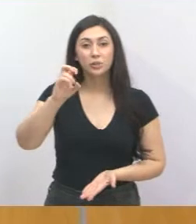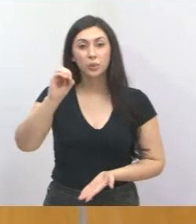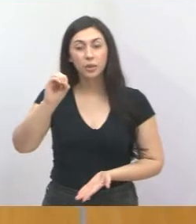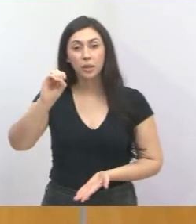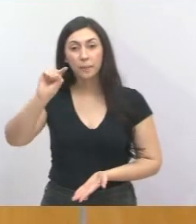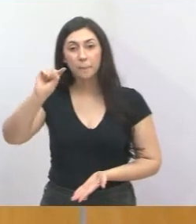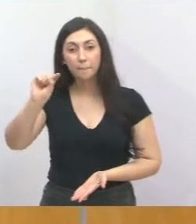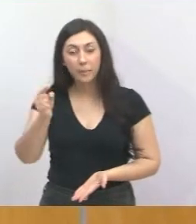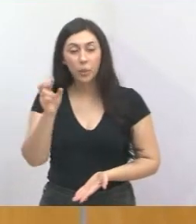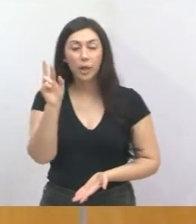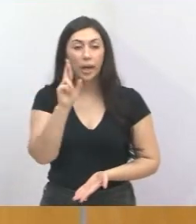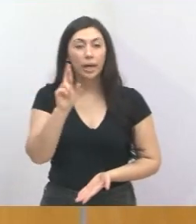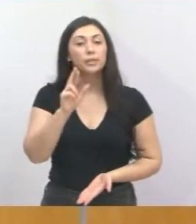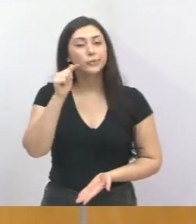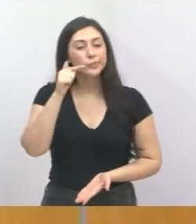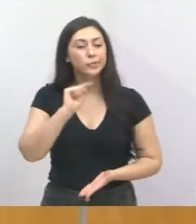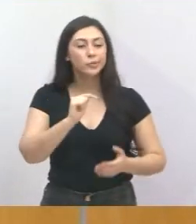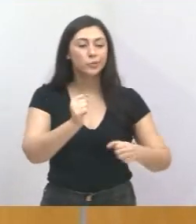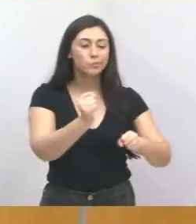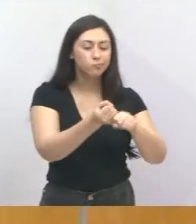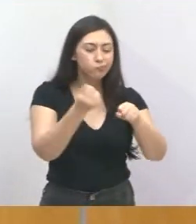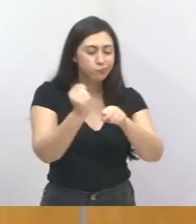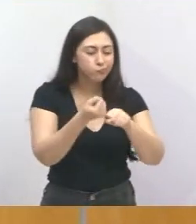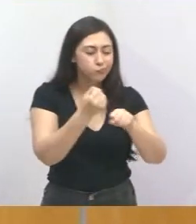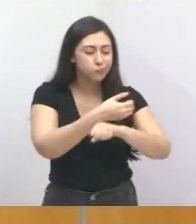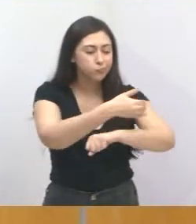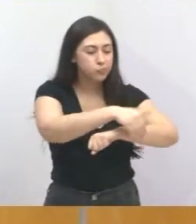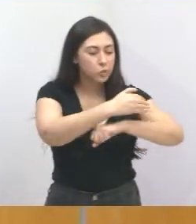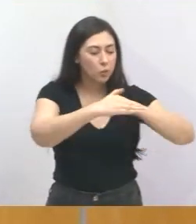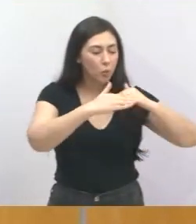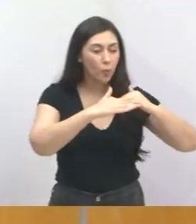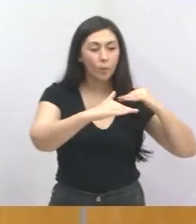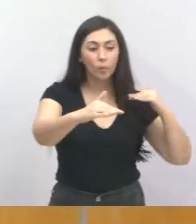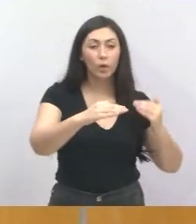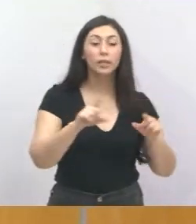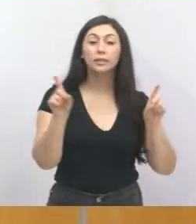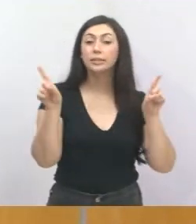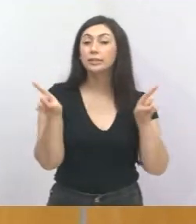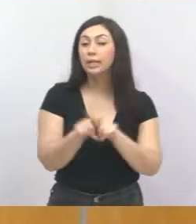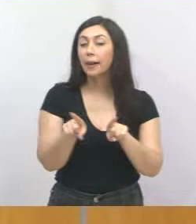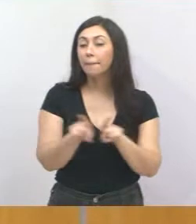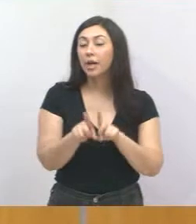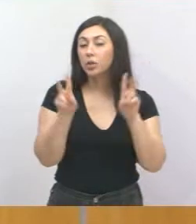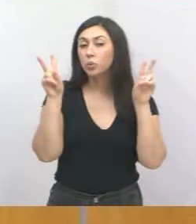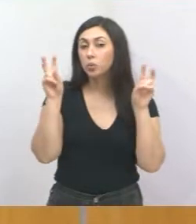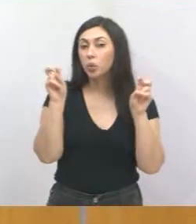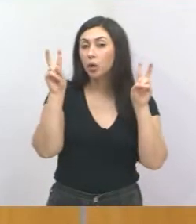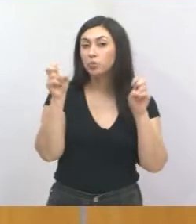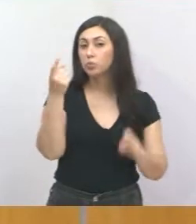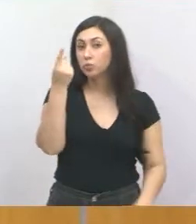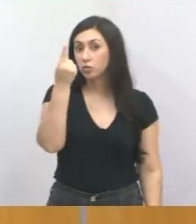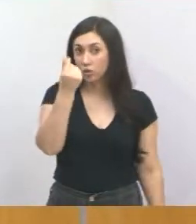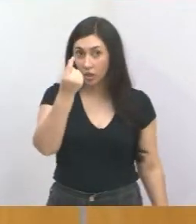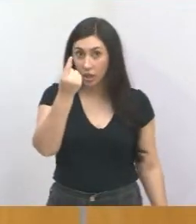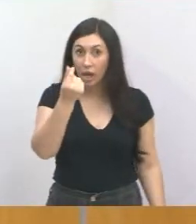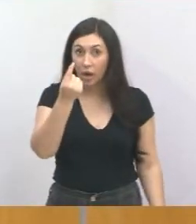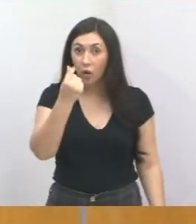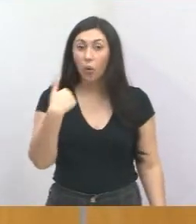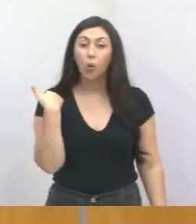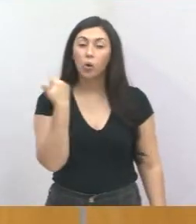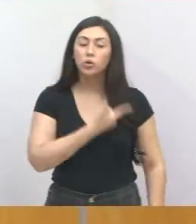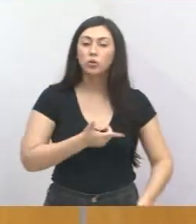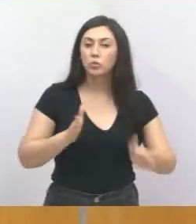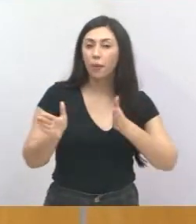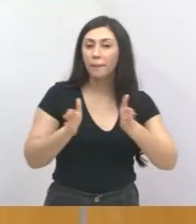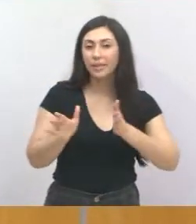serviu para pavimentar essas duas ruas. E por falar em verba, o nosso mandato conseguiu mais